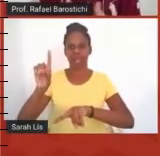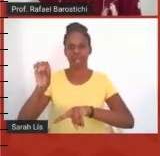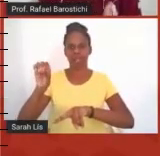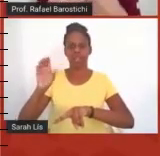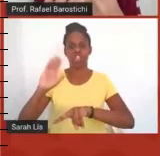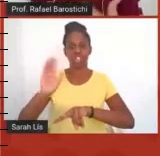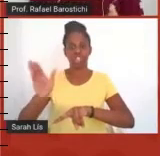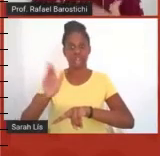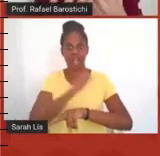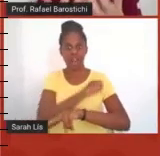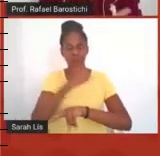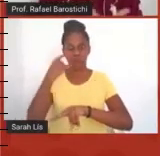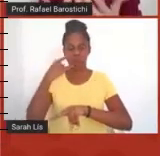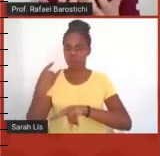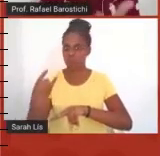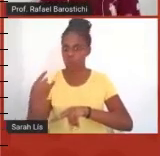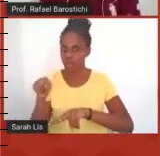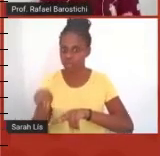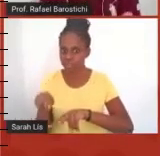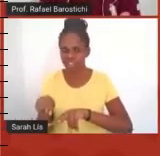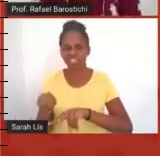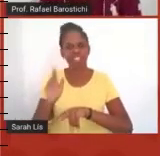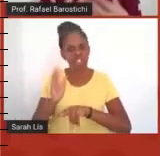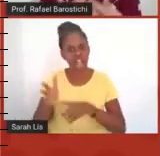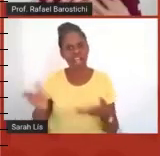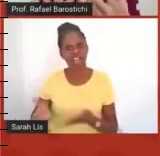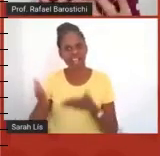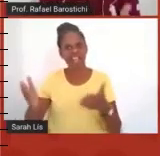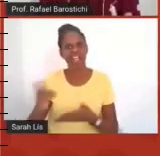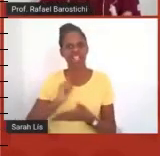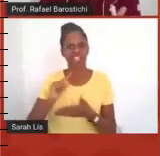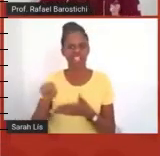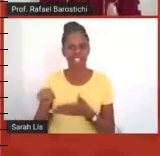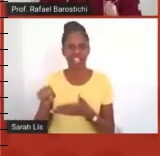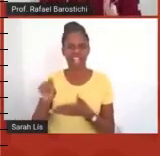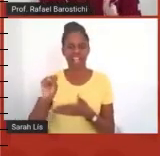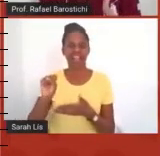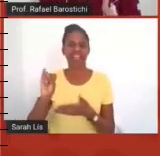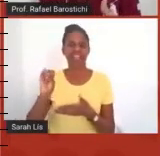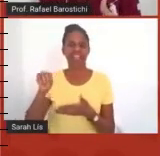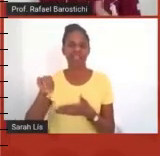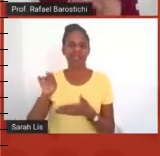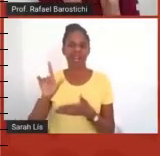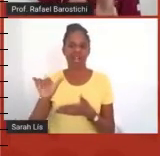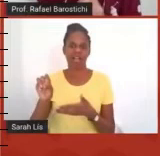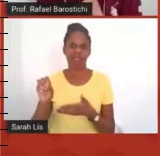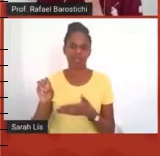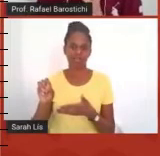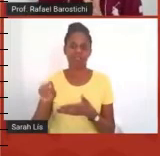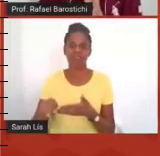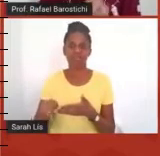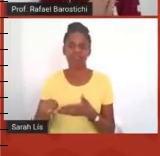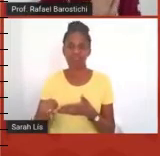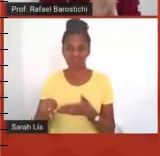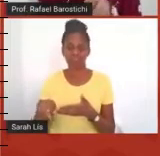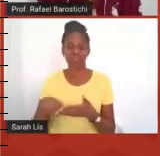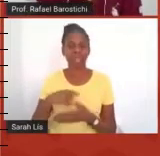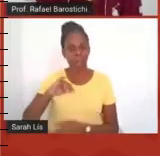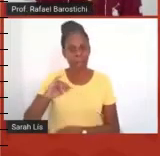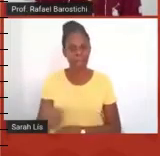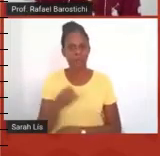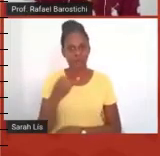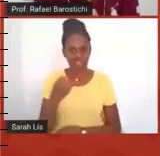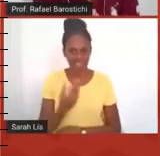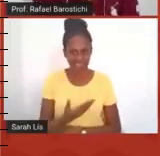para os alunos, eles se sentiam motivados e atraídos pelos simulados, por ir e fazer, e aqui aproveitando em Serja, porque não